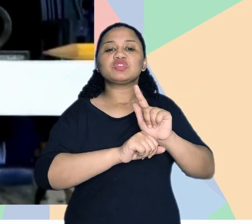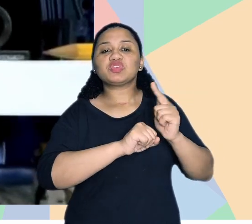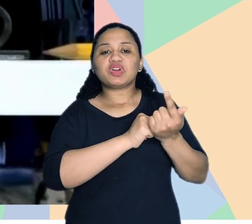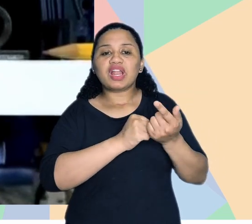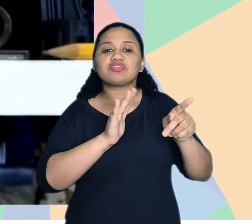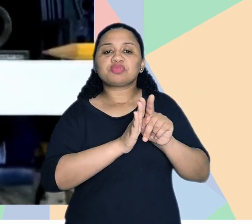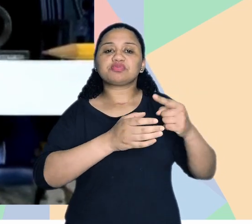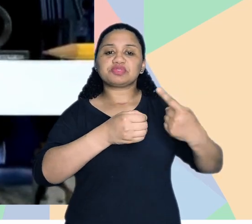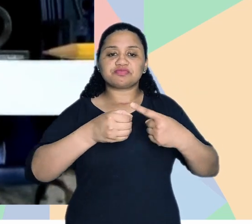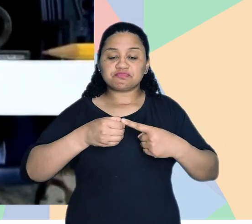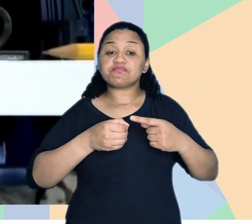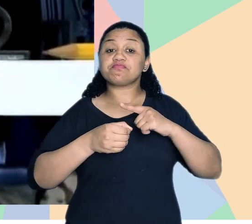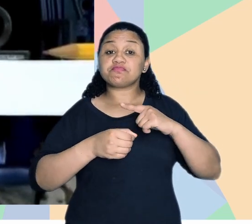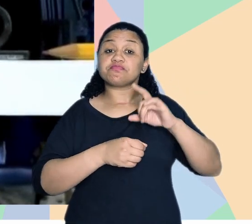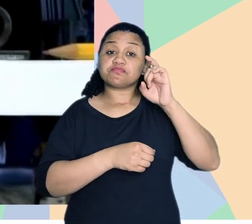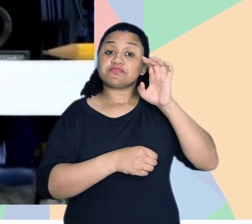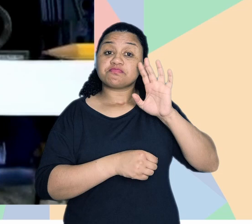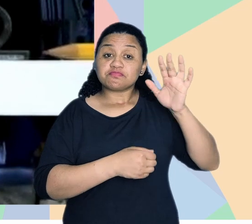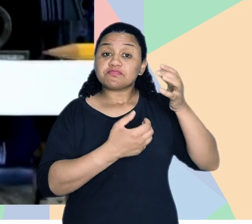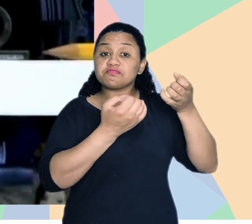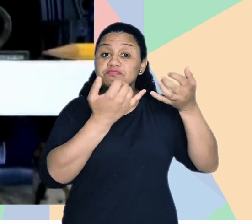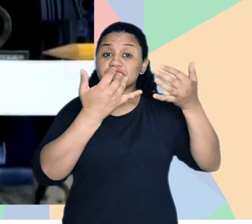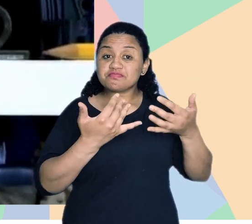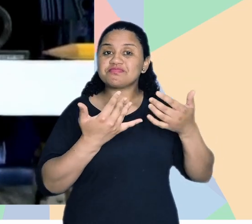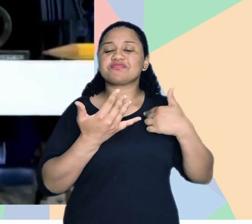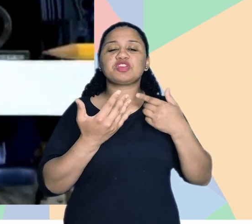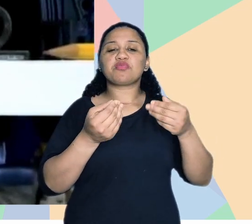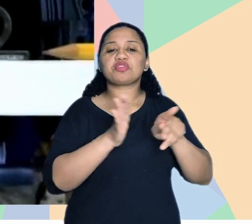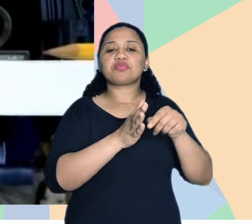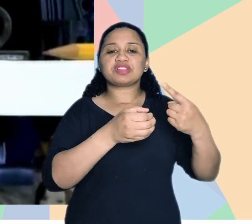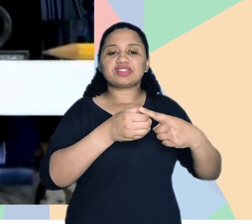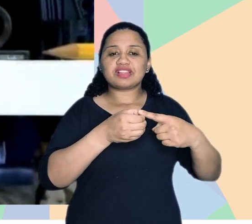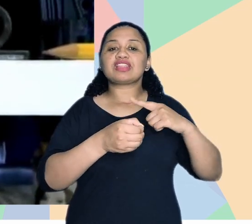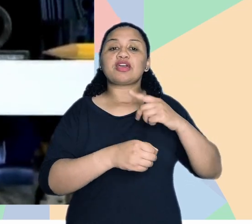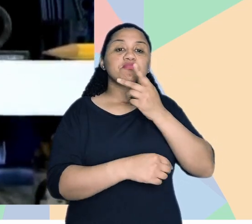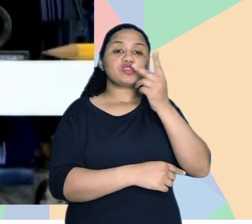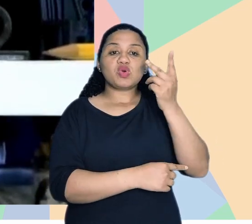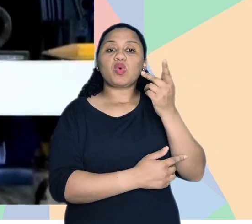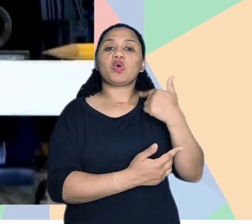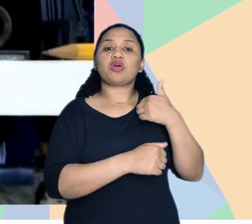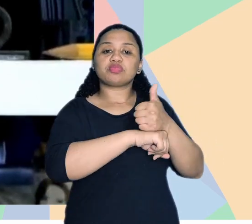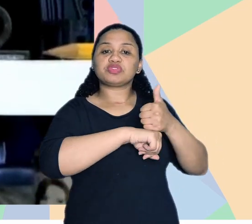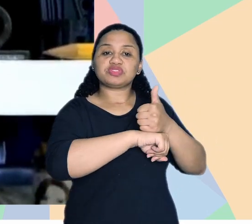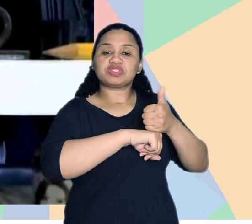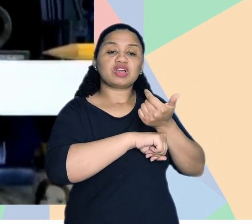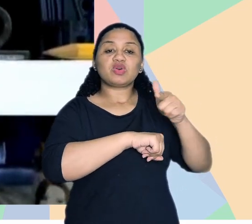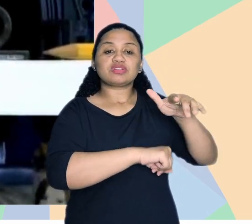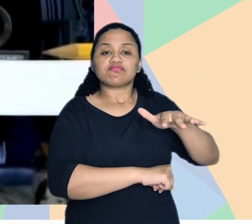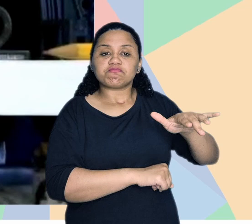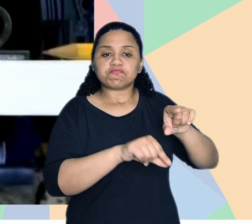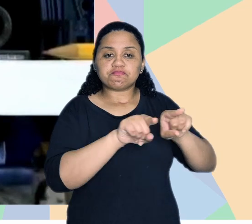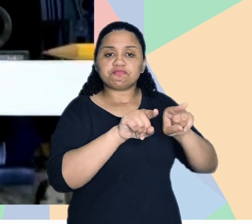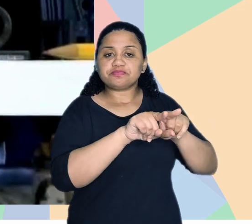configuração geográfica da cidade, a gente tem reflexões urbanas, então, falando sobre cidade, daí vem pessoas, né, vem